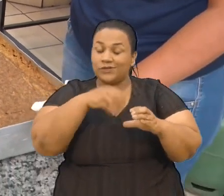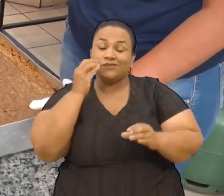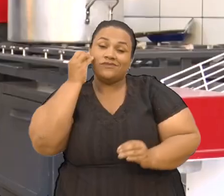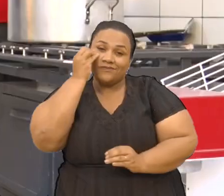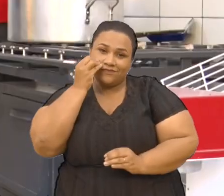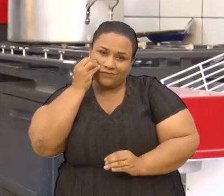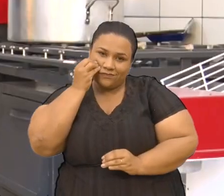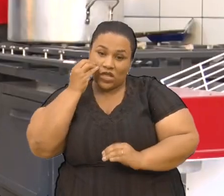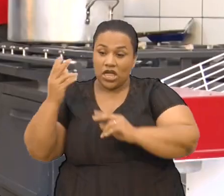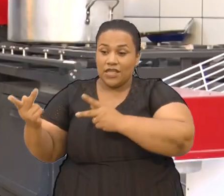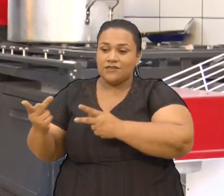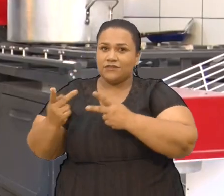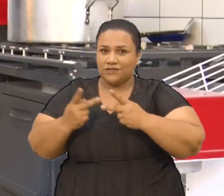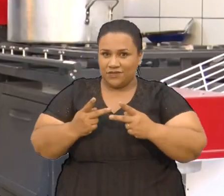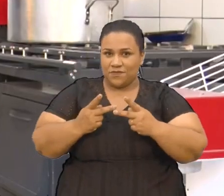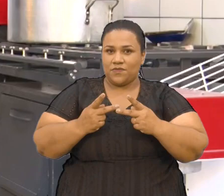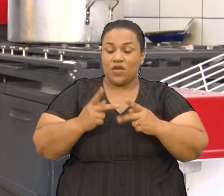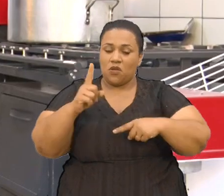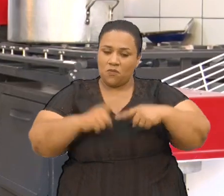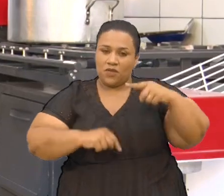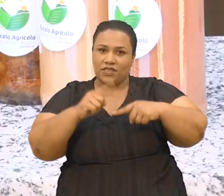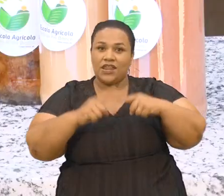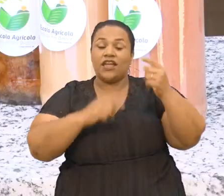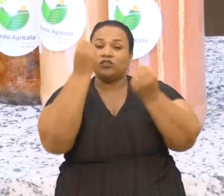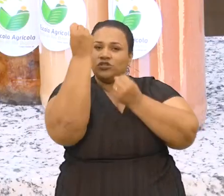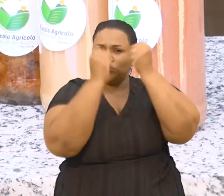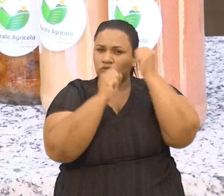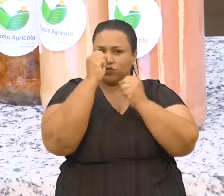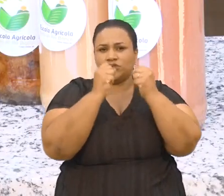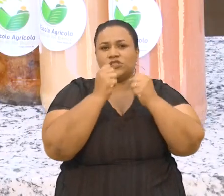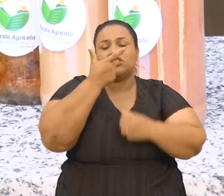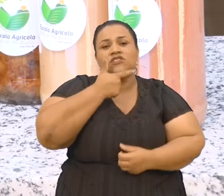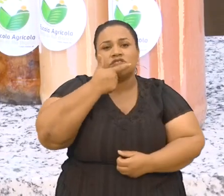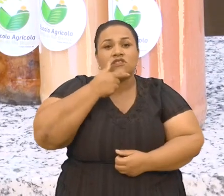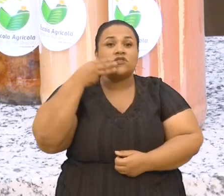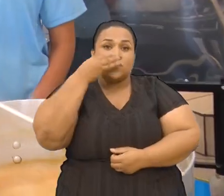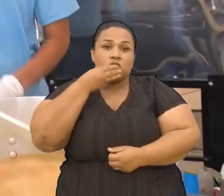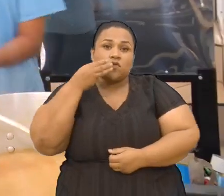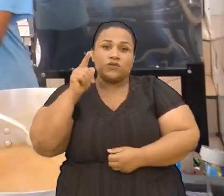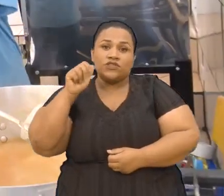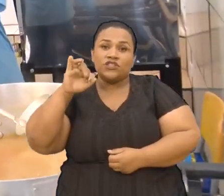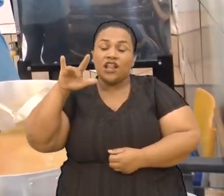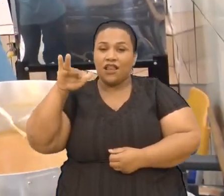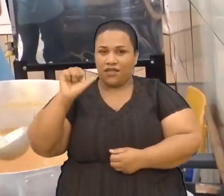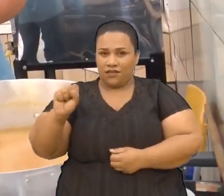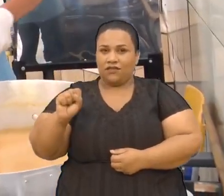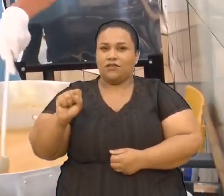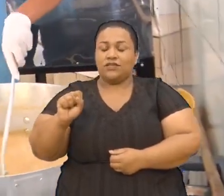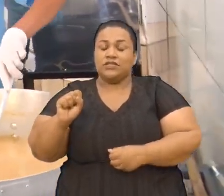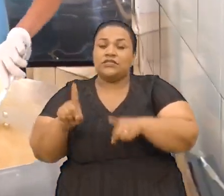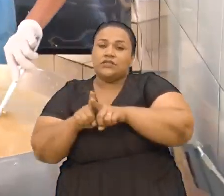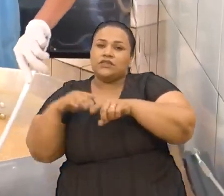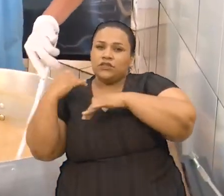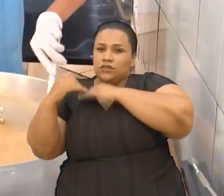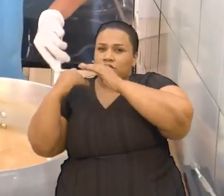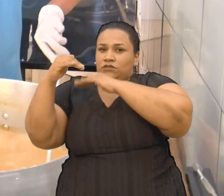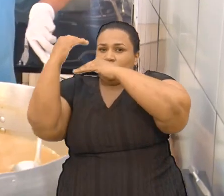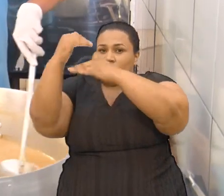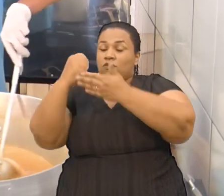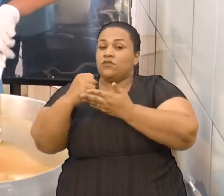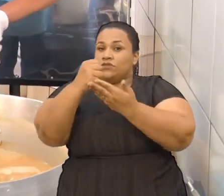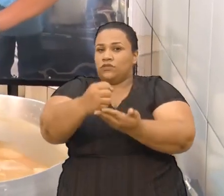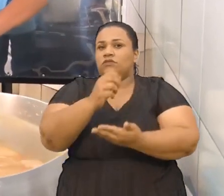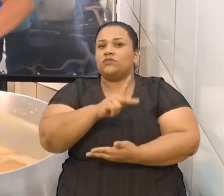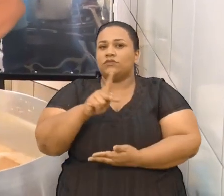Recebendo equipamentos Para produção De queijos Doces E geleias Além de desenvolverem Com auxílio Dos